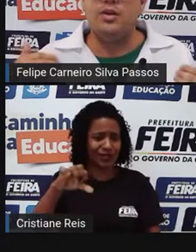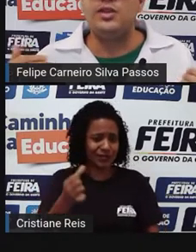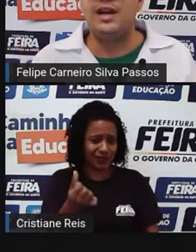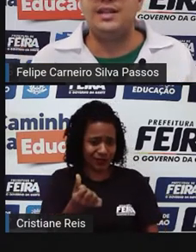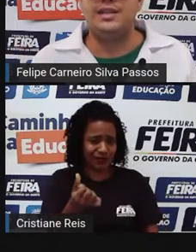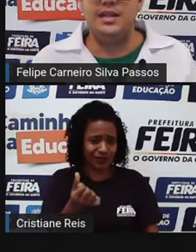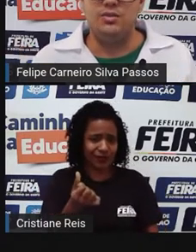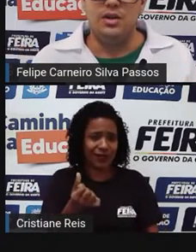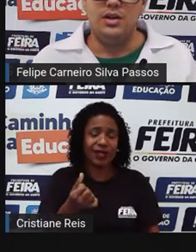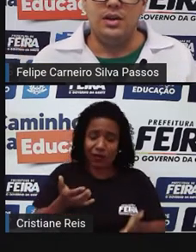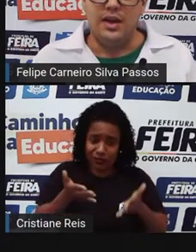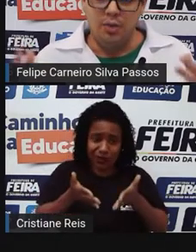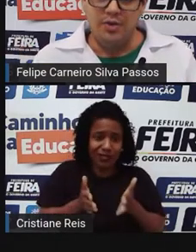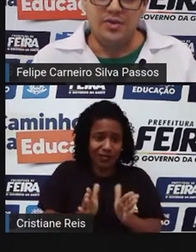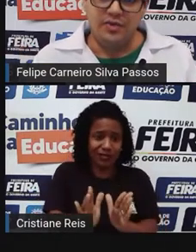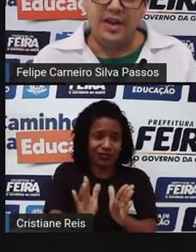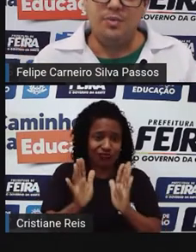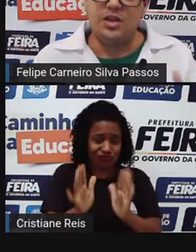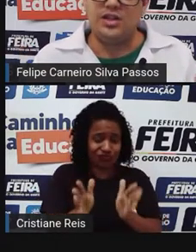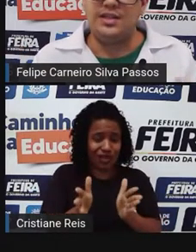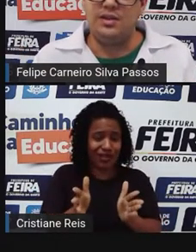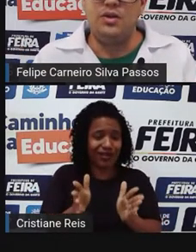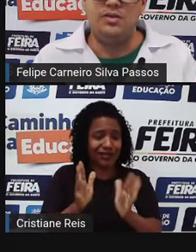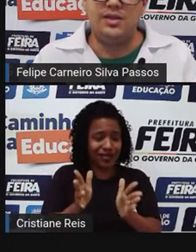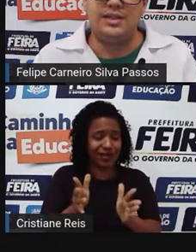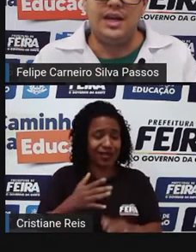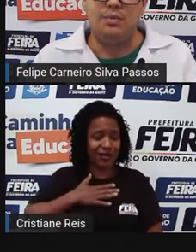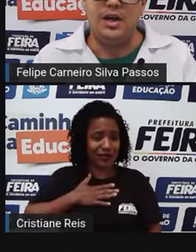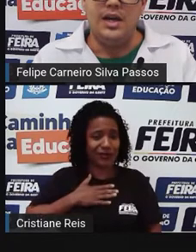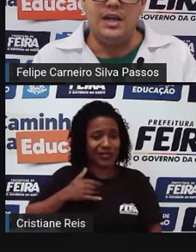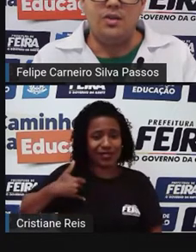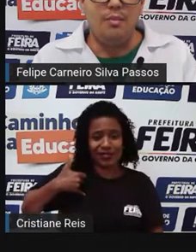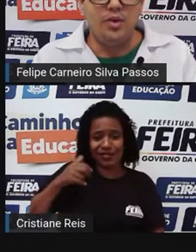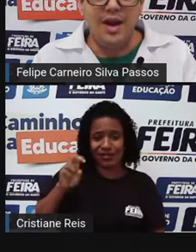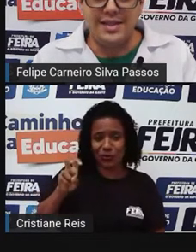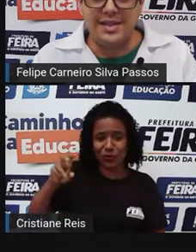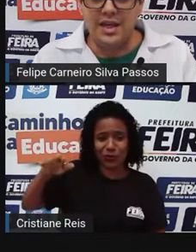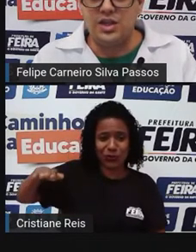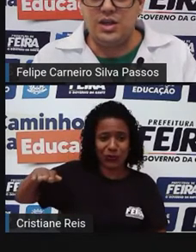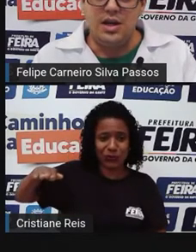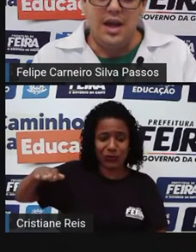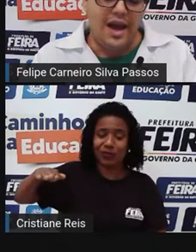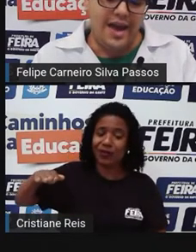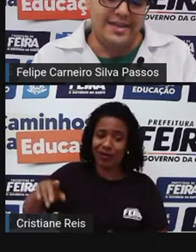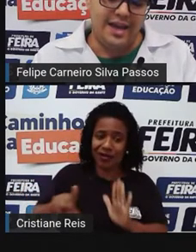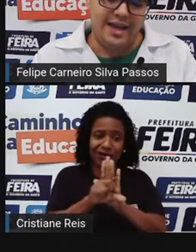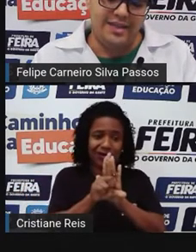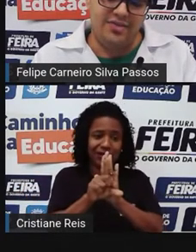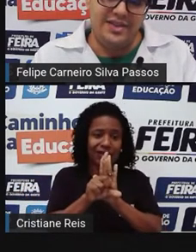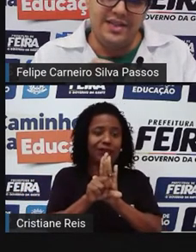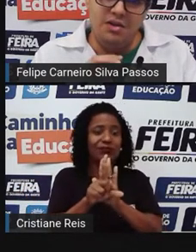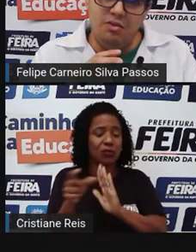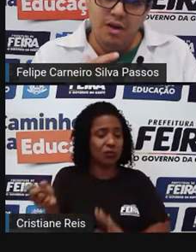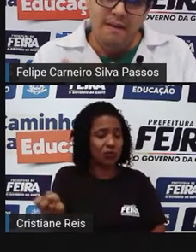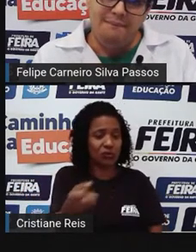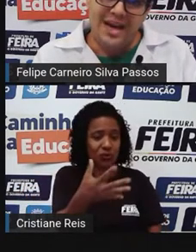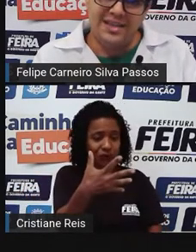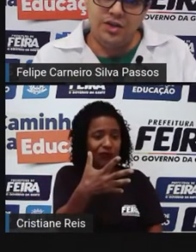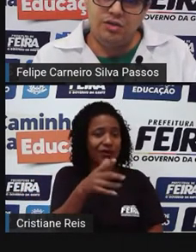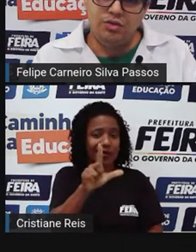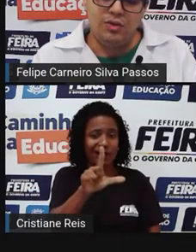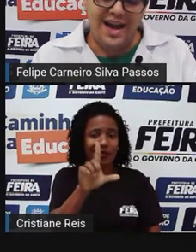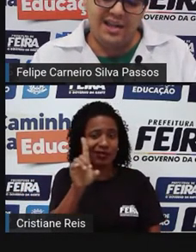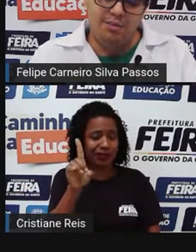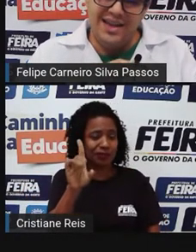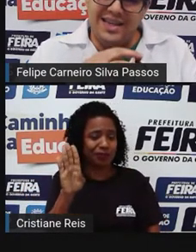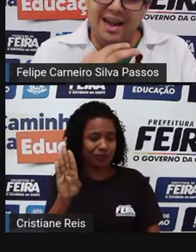exemplo, eu já era nascido. Eu, professor Felipe, já tinha cinco anos nessa época. Então, é muito recente essa visão mais